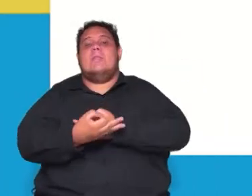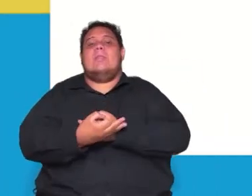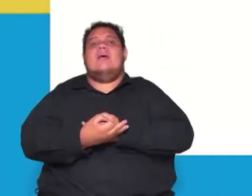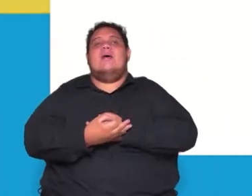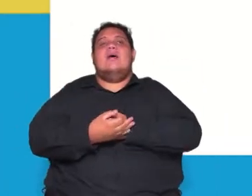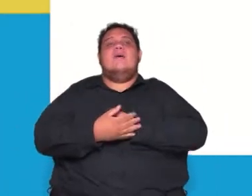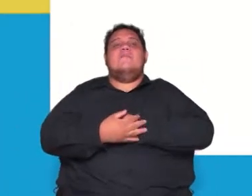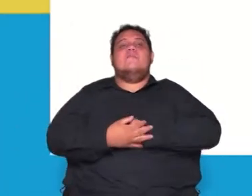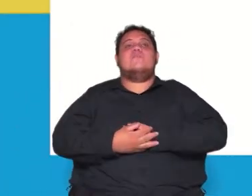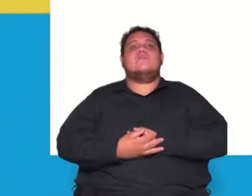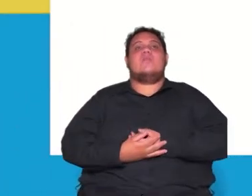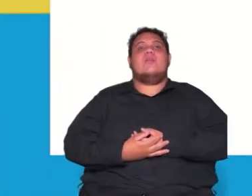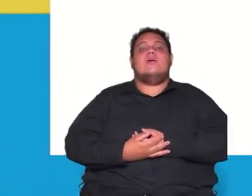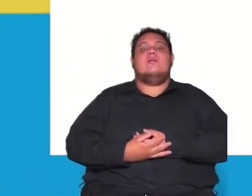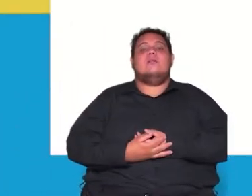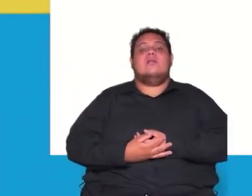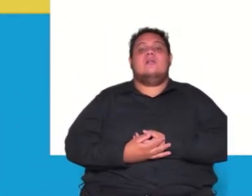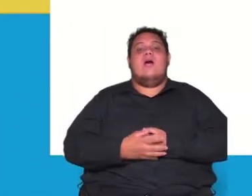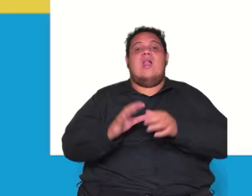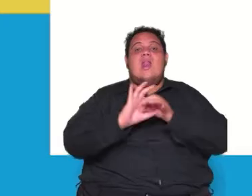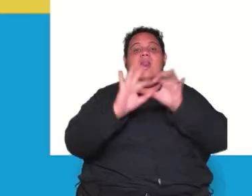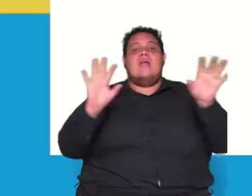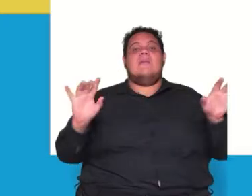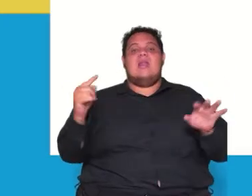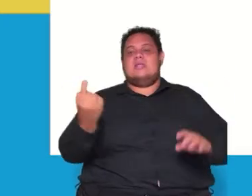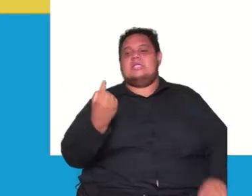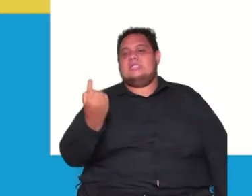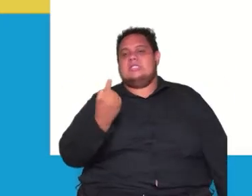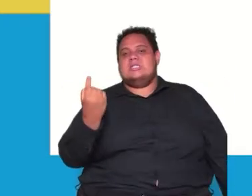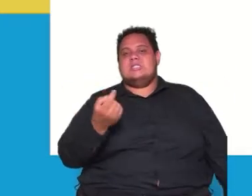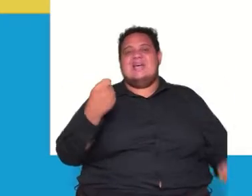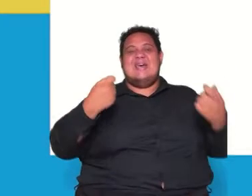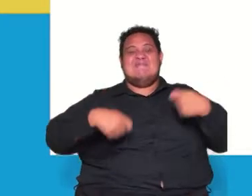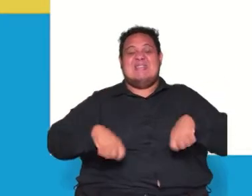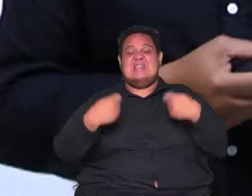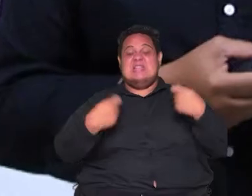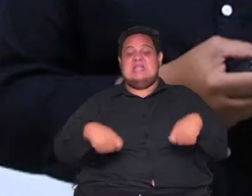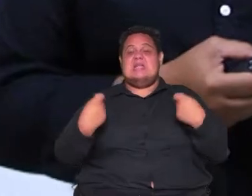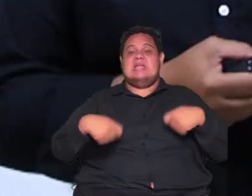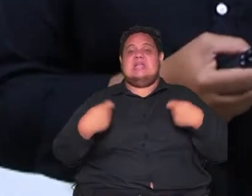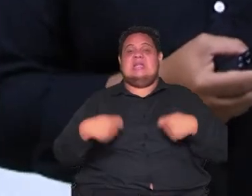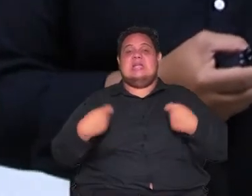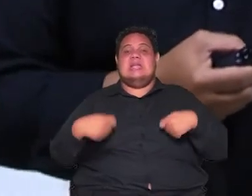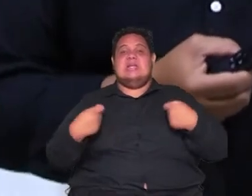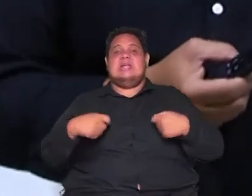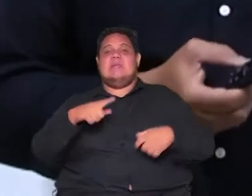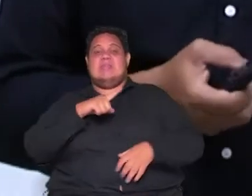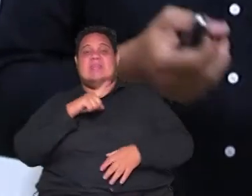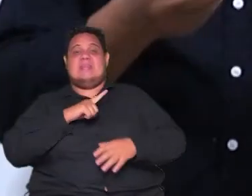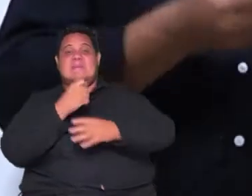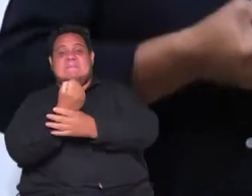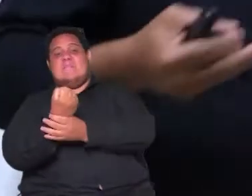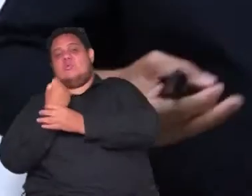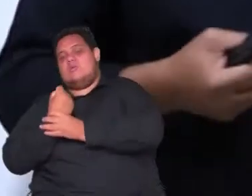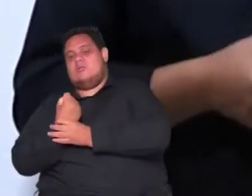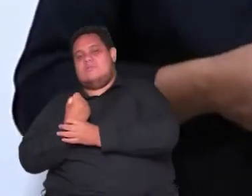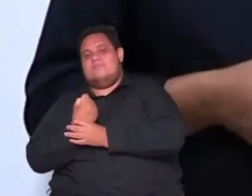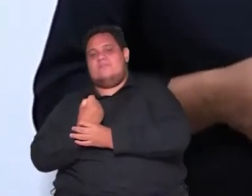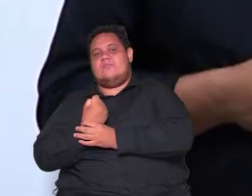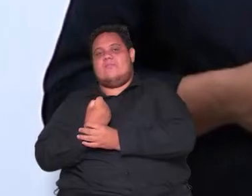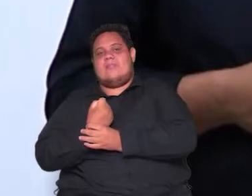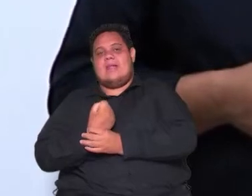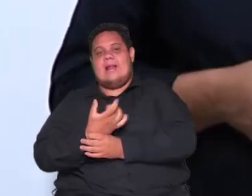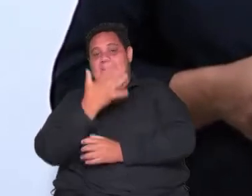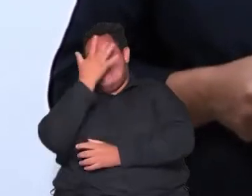garantias civis então as liberdades individuais elas precisavam serem protegidas por esses